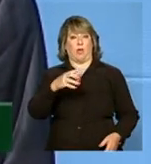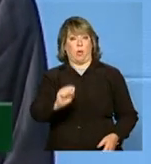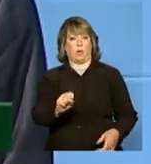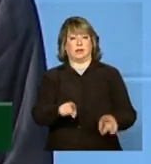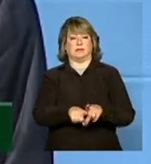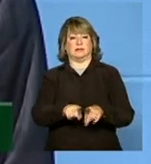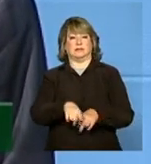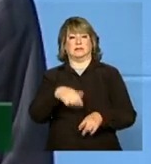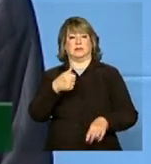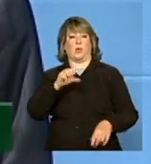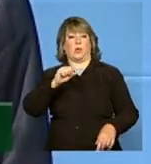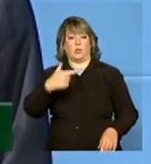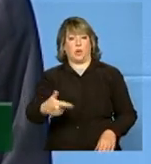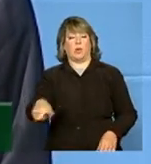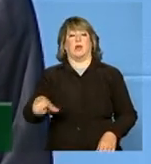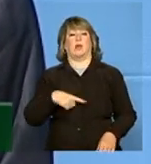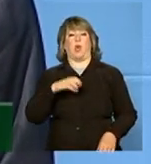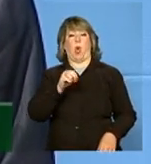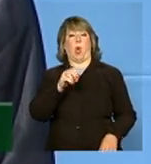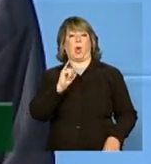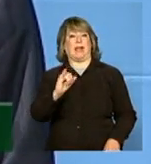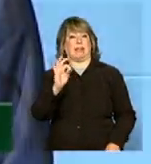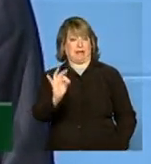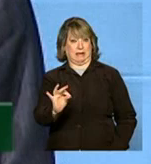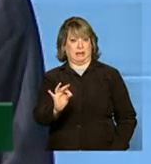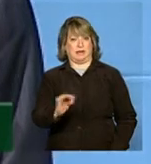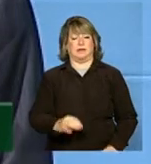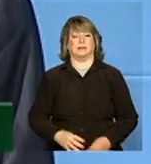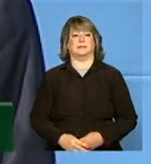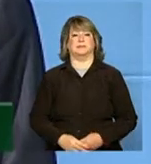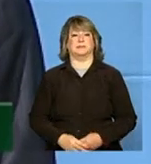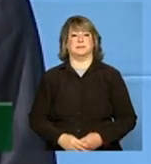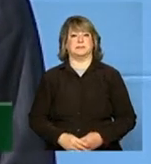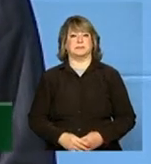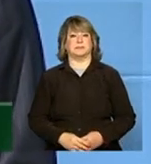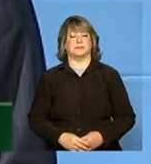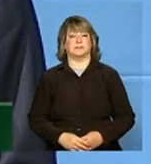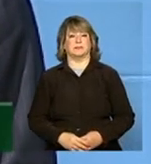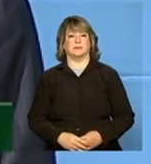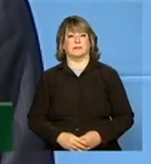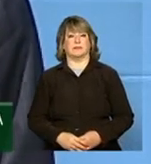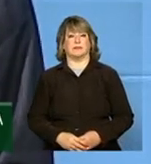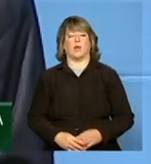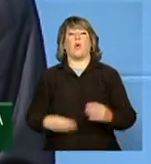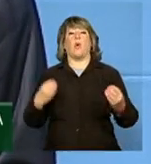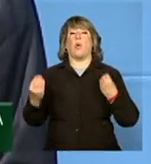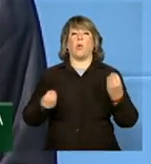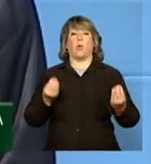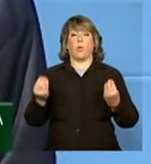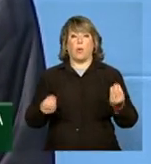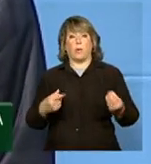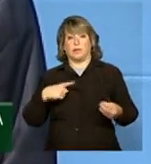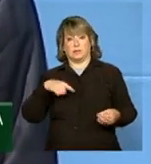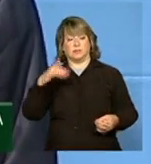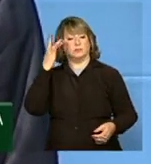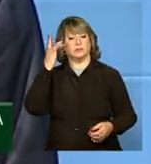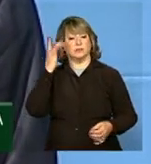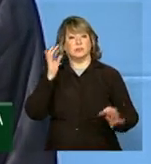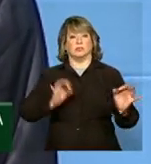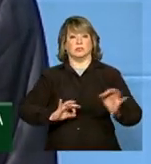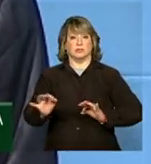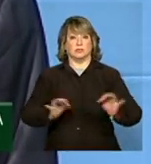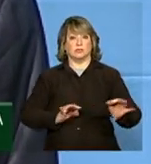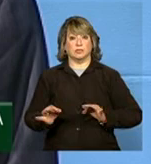182 da Organização Internacional do Trabalho, OIT, como instrumento estratégico para